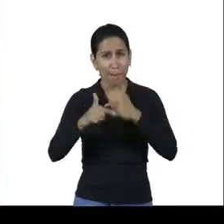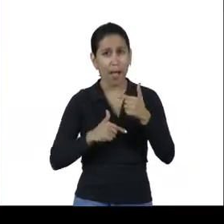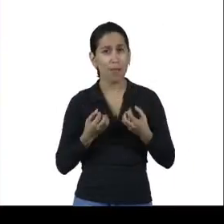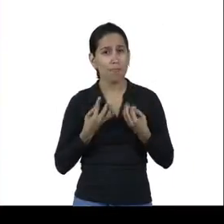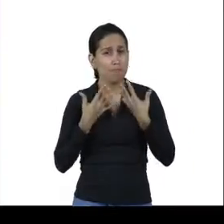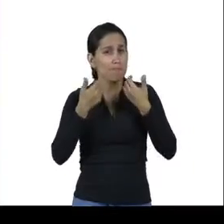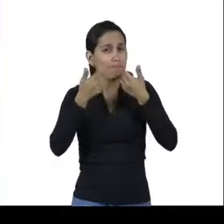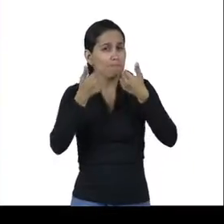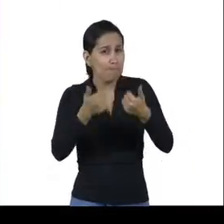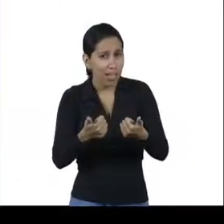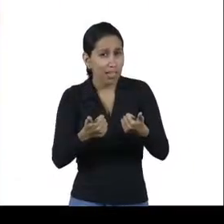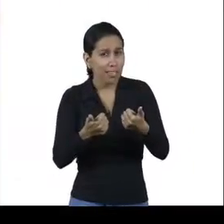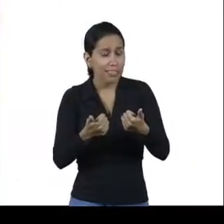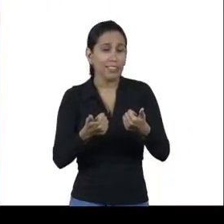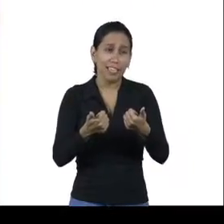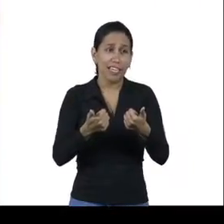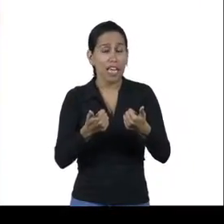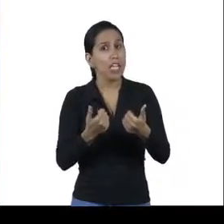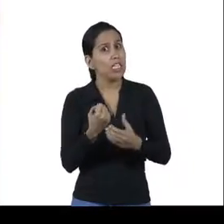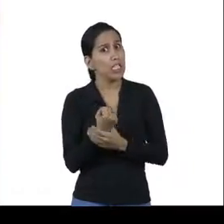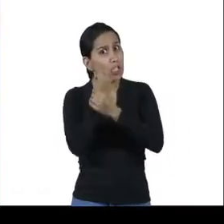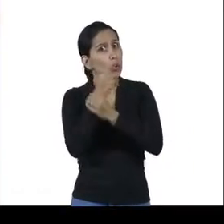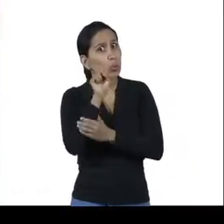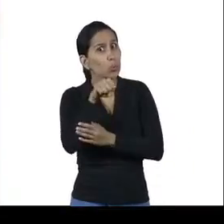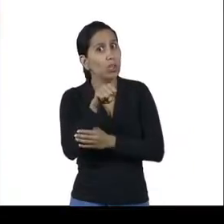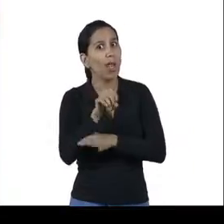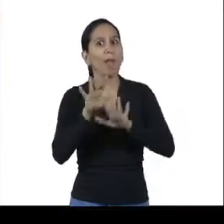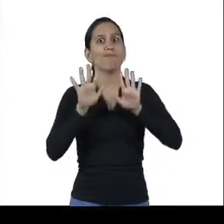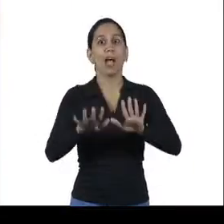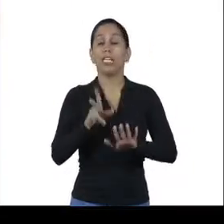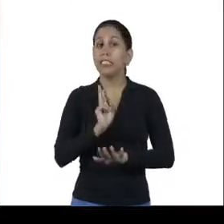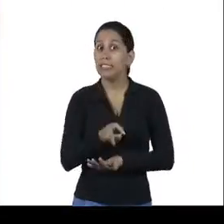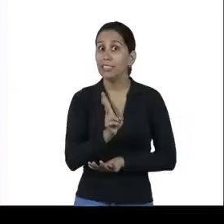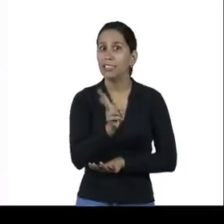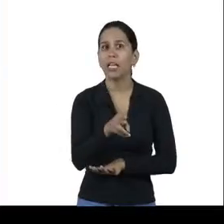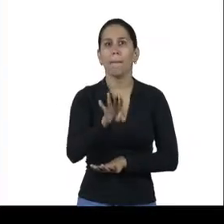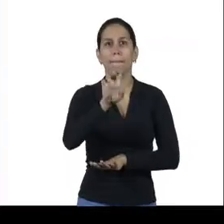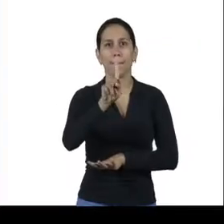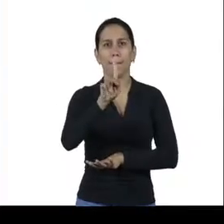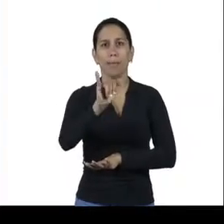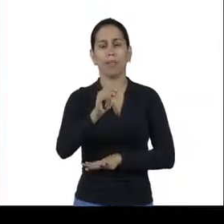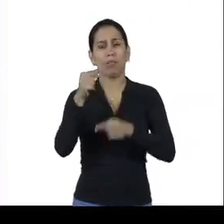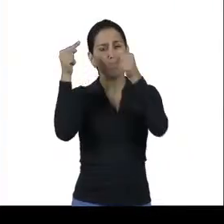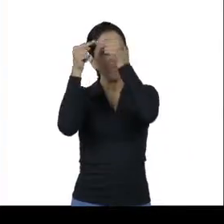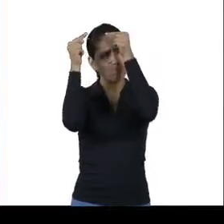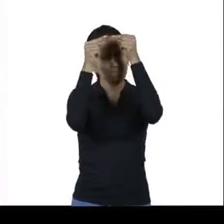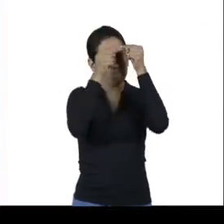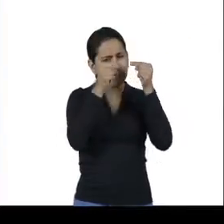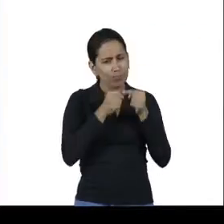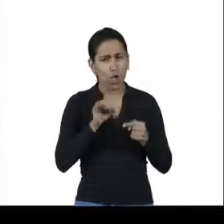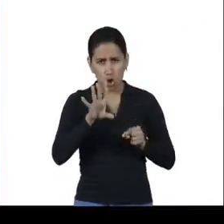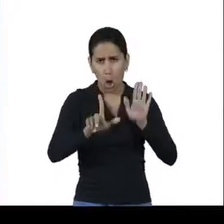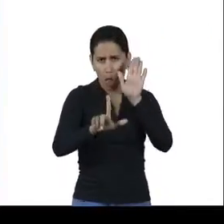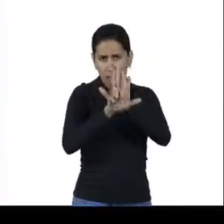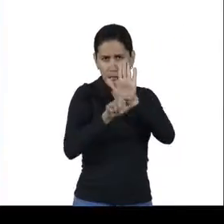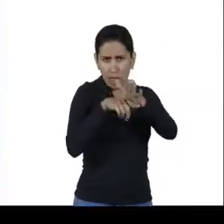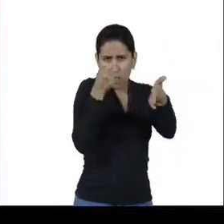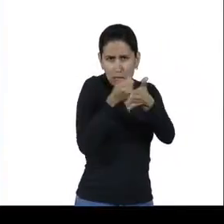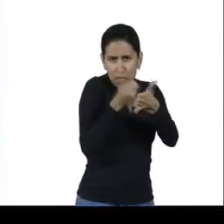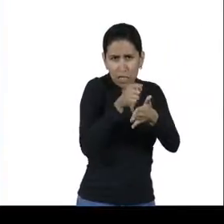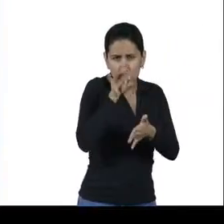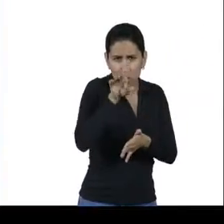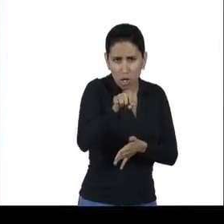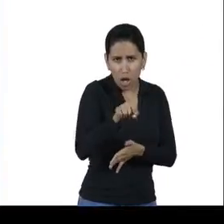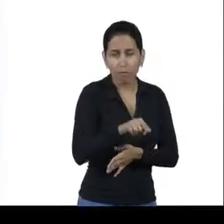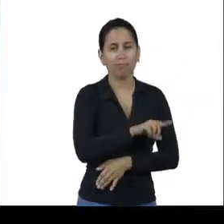garantir a sua segurança. Para ficar seguro sempre, você precisa usar os EPIs de forma correta. Não é só porque a lei te obriga a usar. É porque a